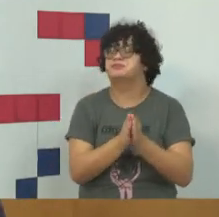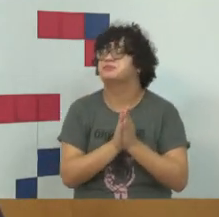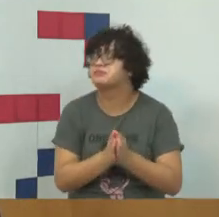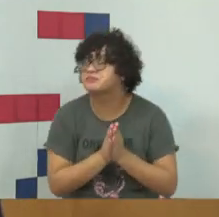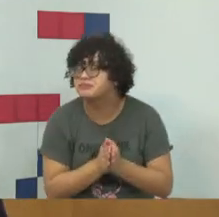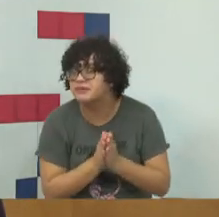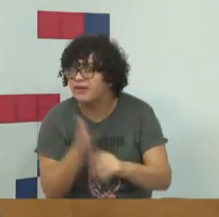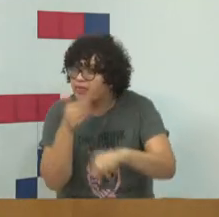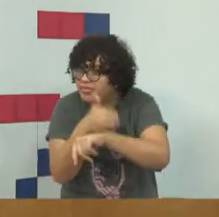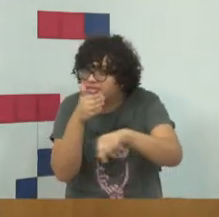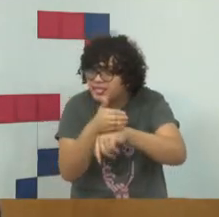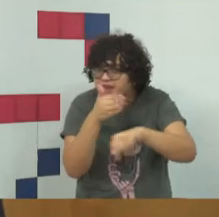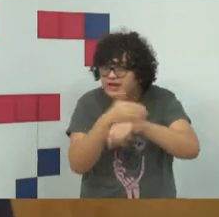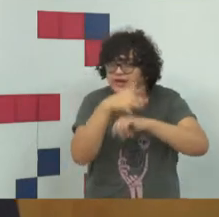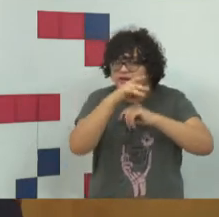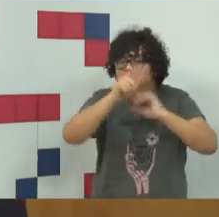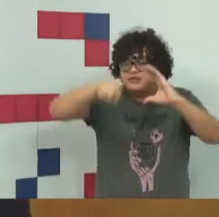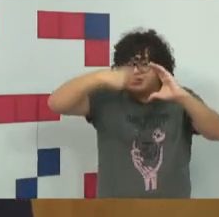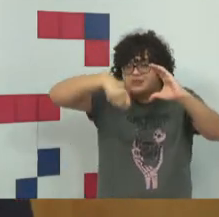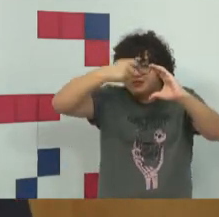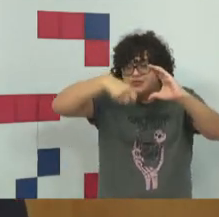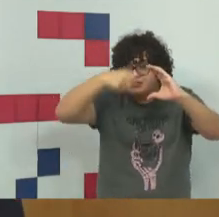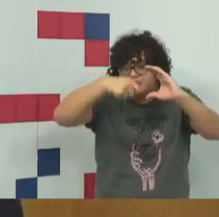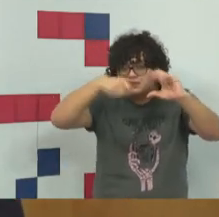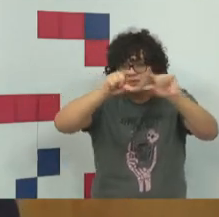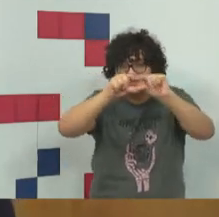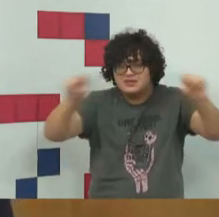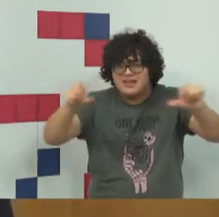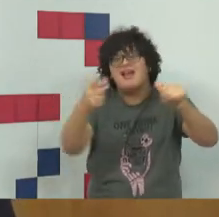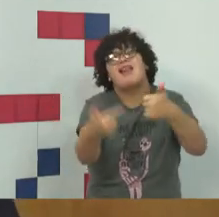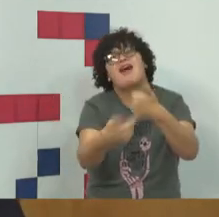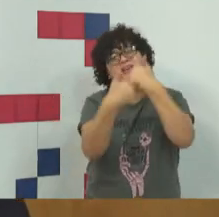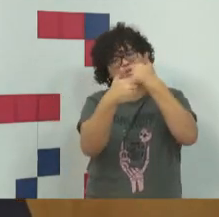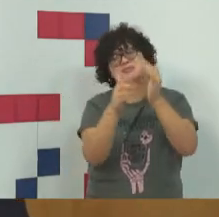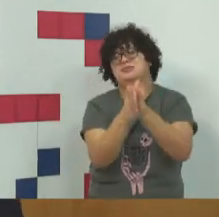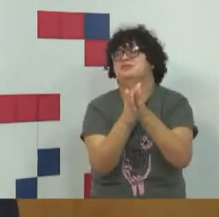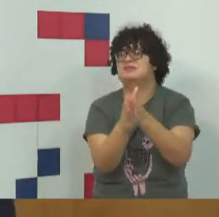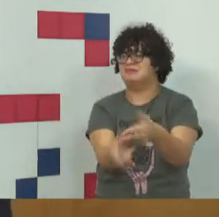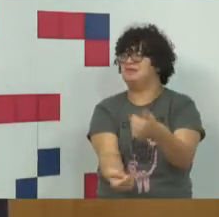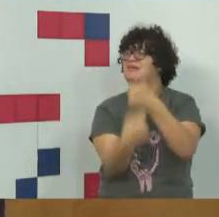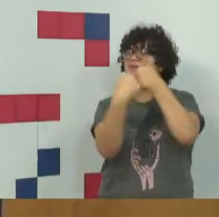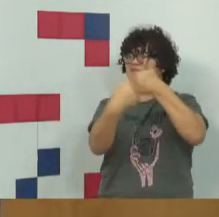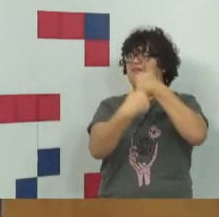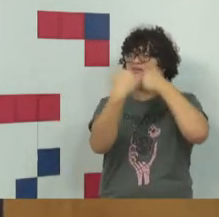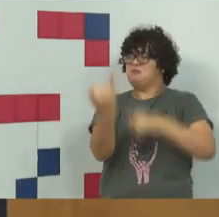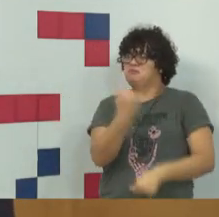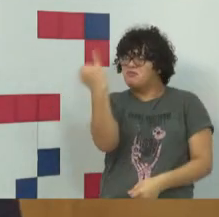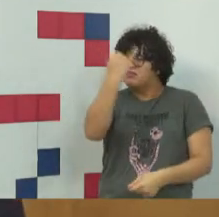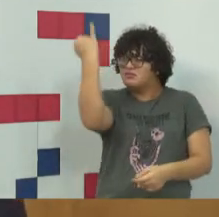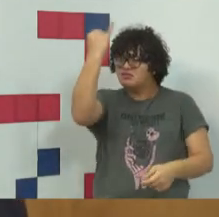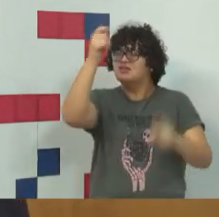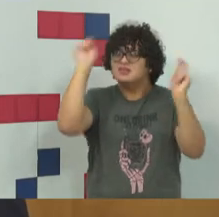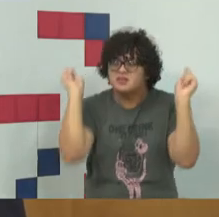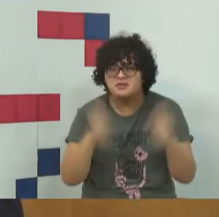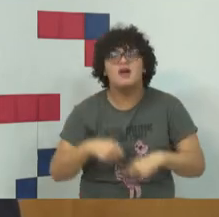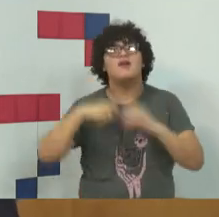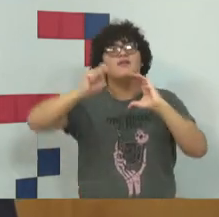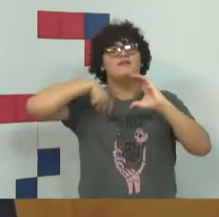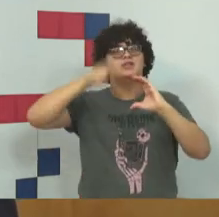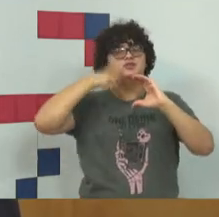entra no vídeo, ali embaixo no vídeo, tem um likezinho, dá um like, dá um like, que isso é super importante, esse vídeo ficar